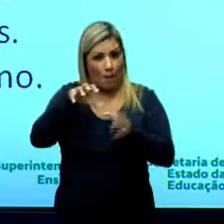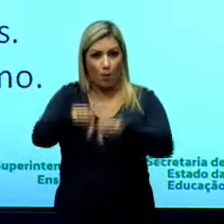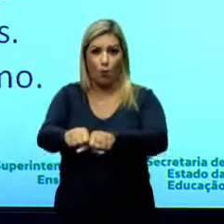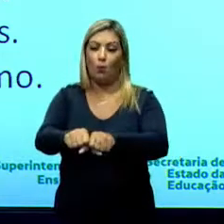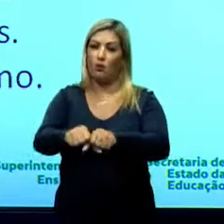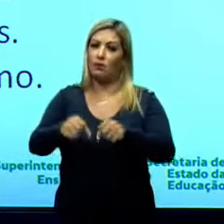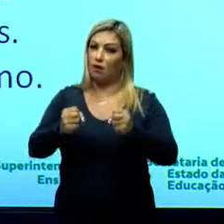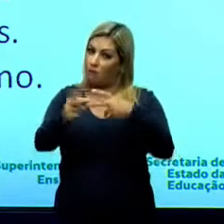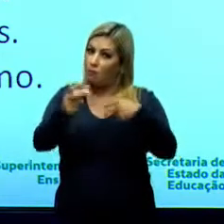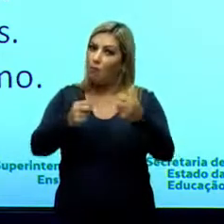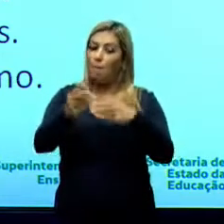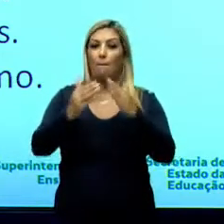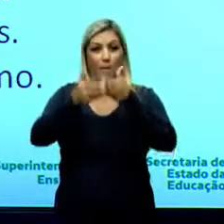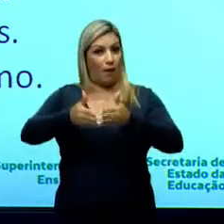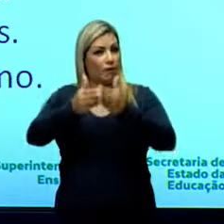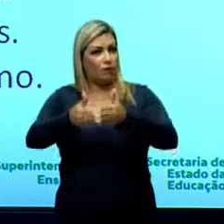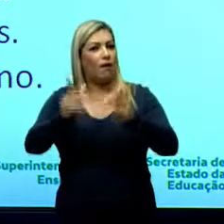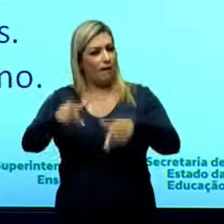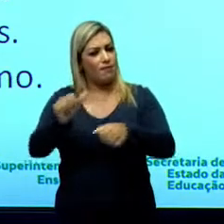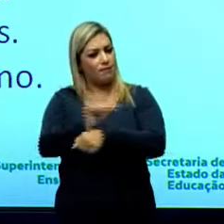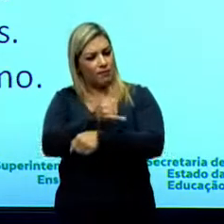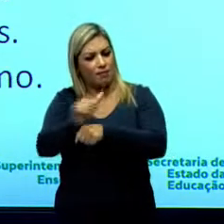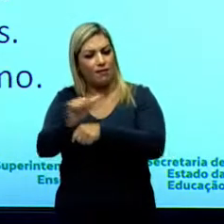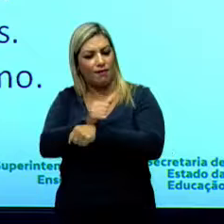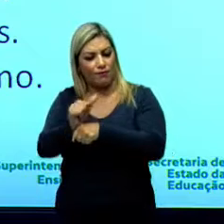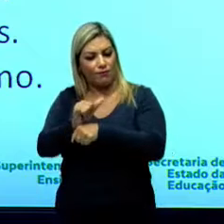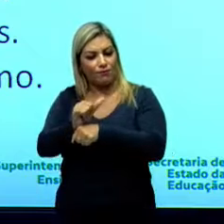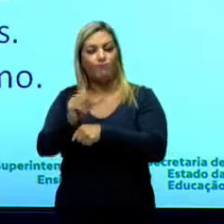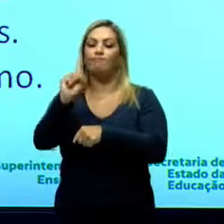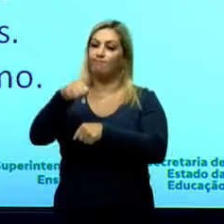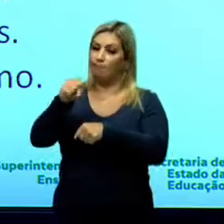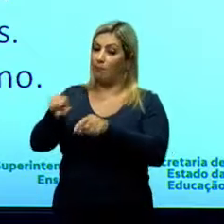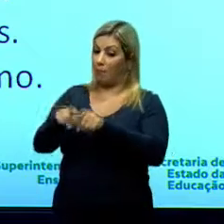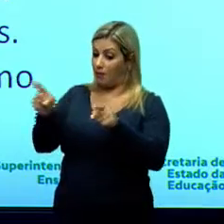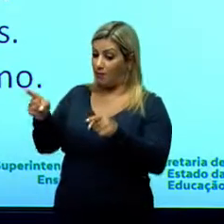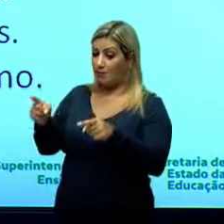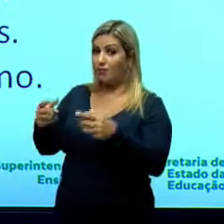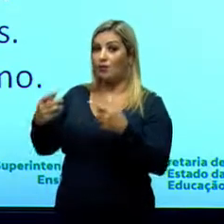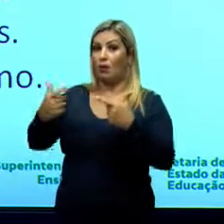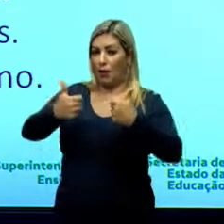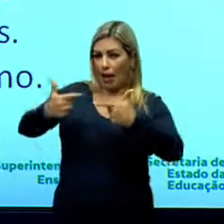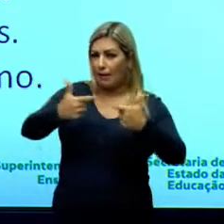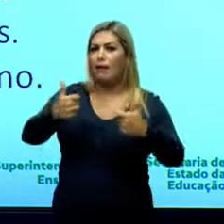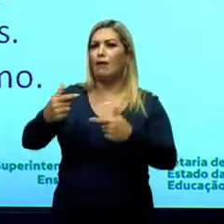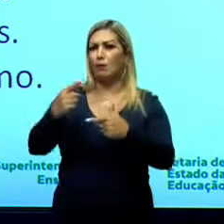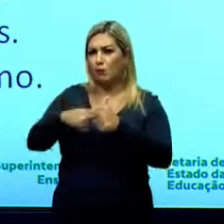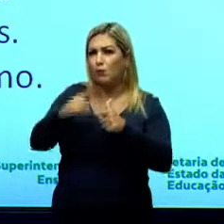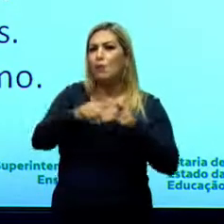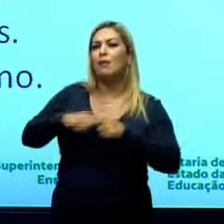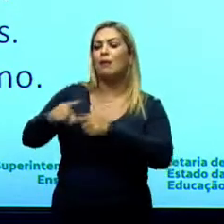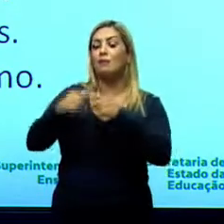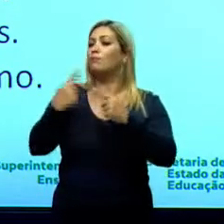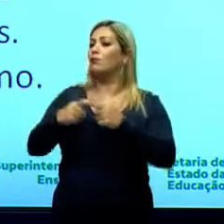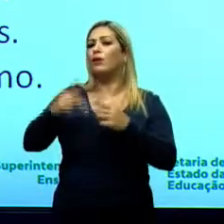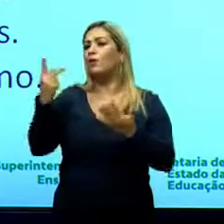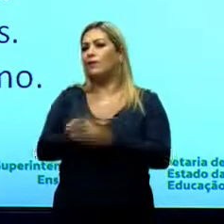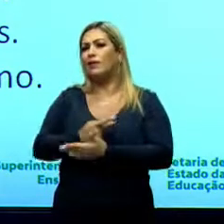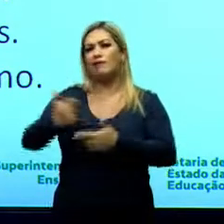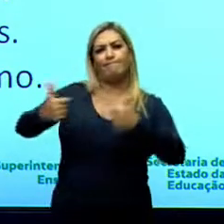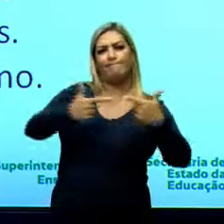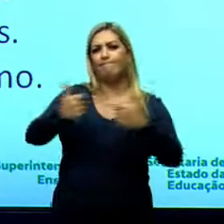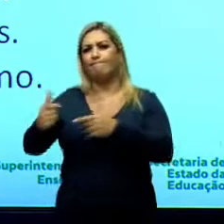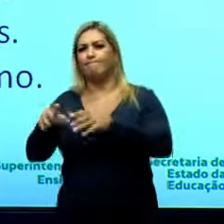estratégico comercialmente? É. Mas o que leva ao conflito, que é a pergunta, né? Então, por que que acontecem esses